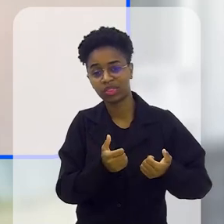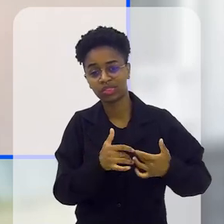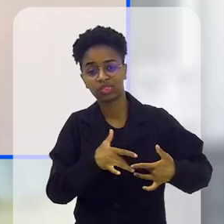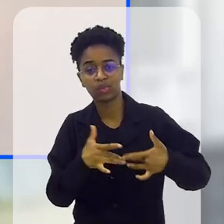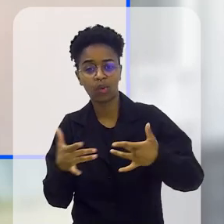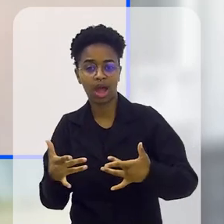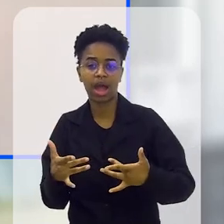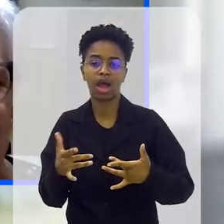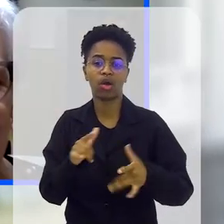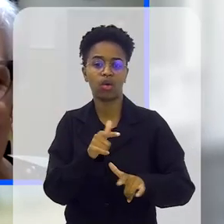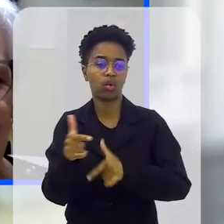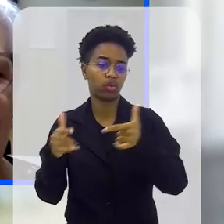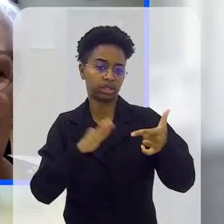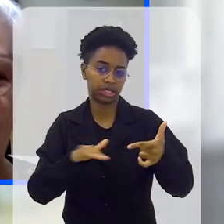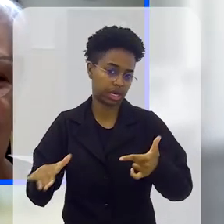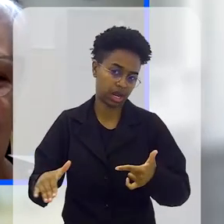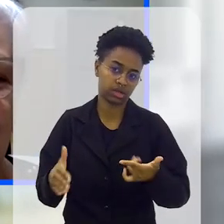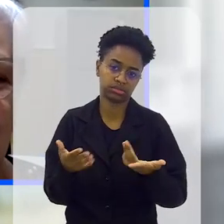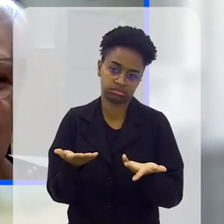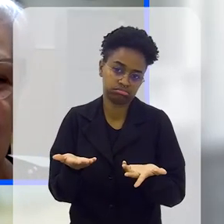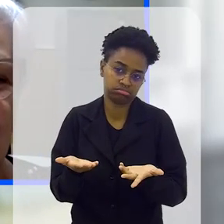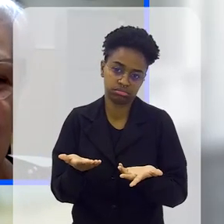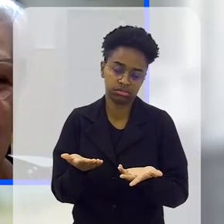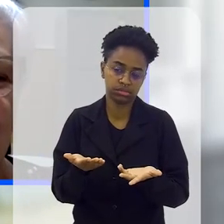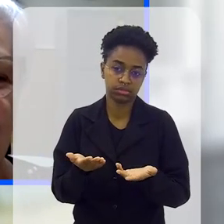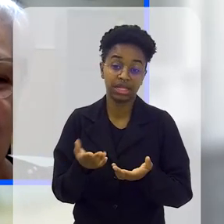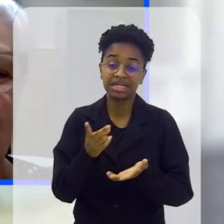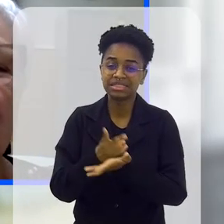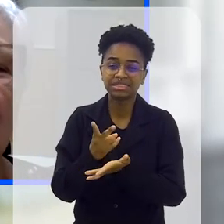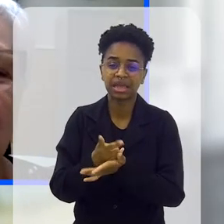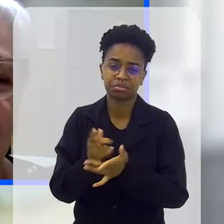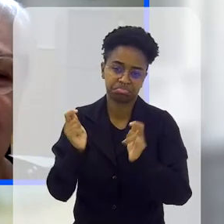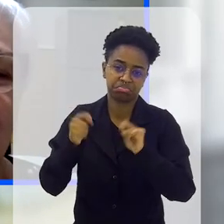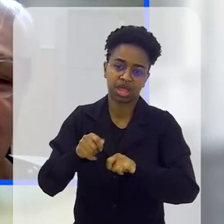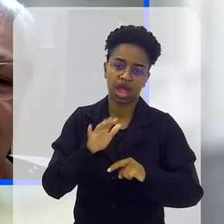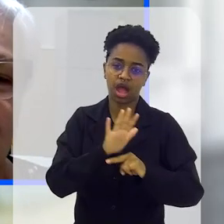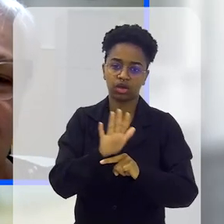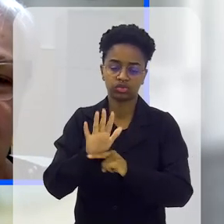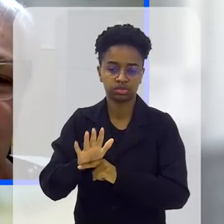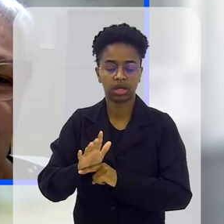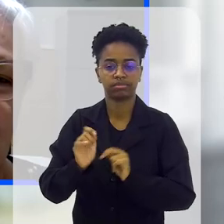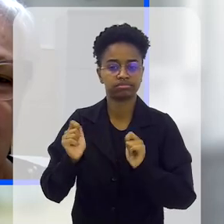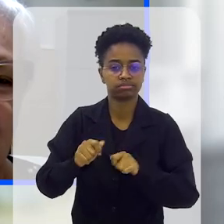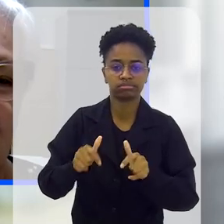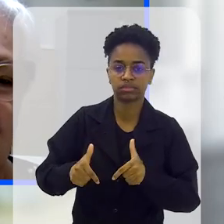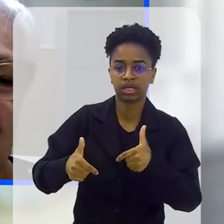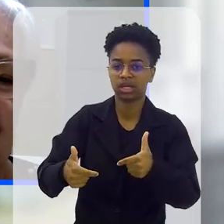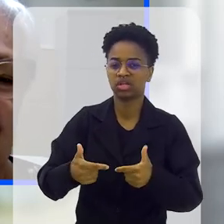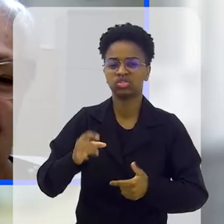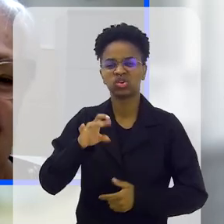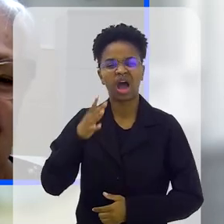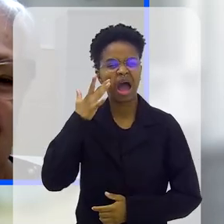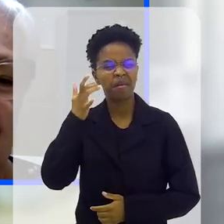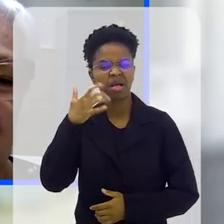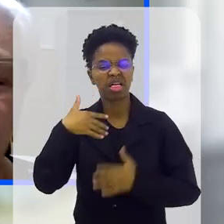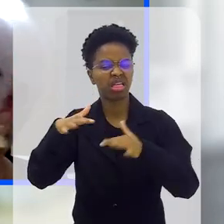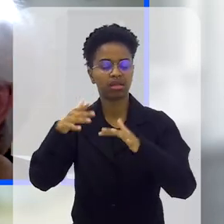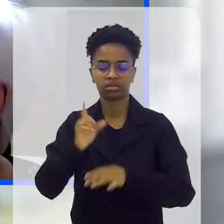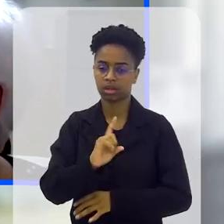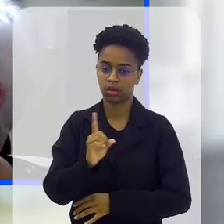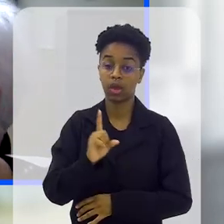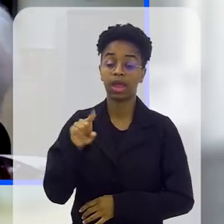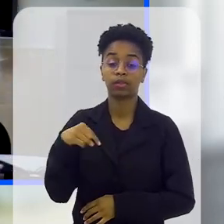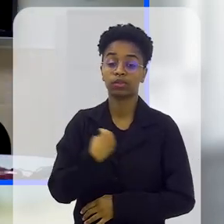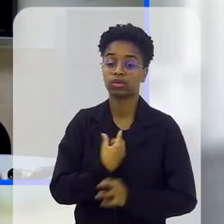do Mac Dia Feliz, para doar para as outras crianças. Enfim, sempre tem alguma coisa que a gente pode fazer, não vamos deixar para